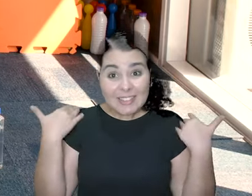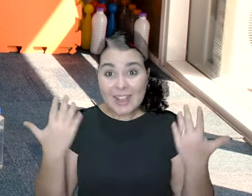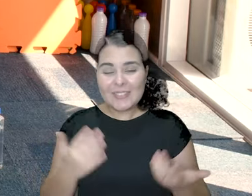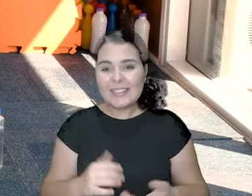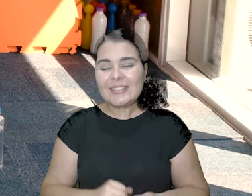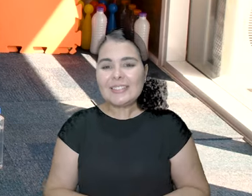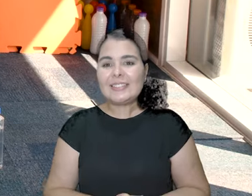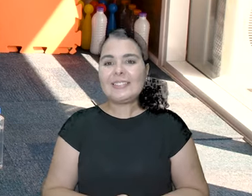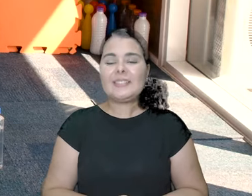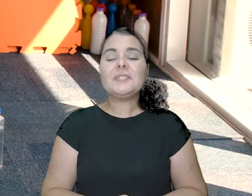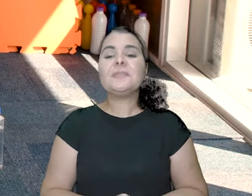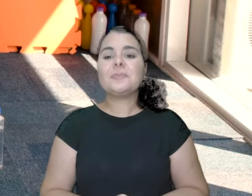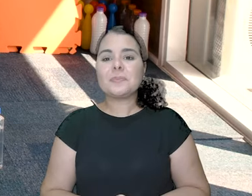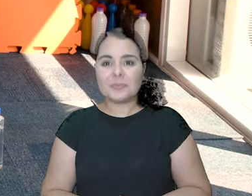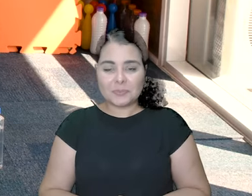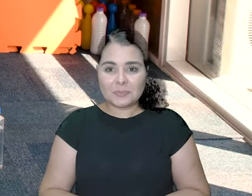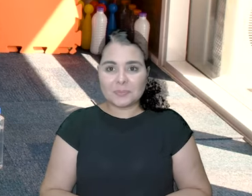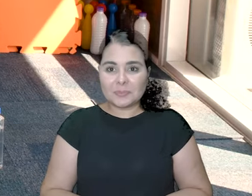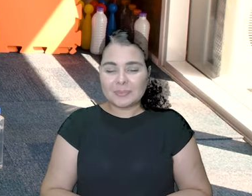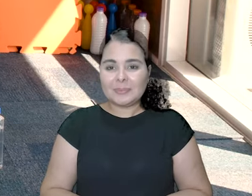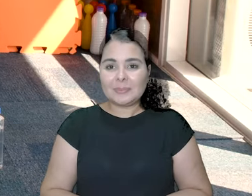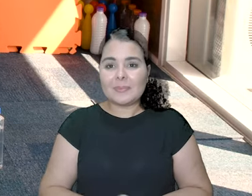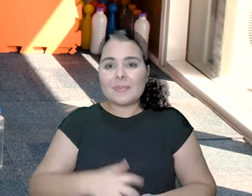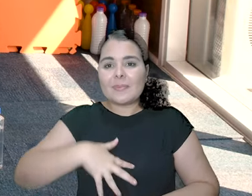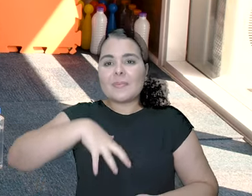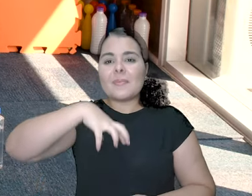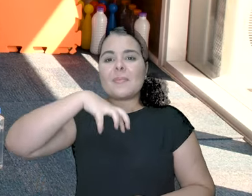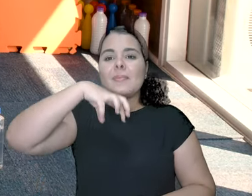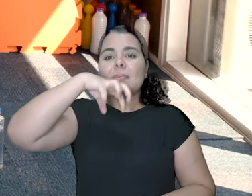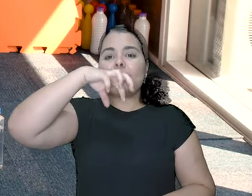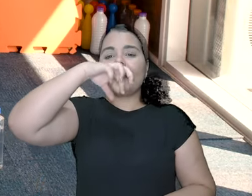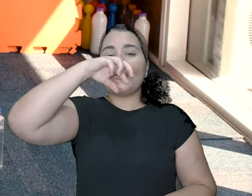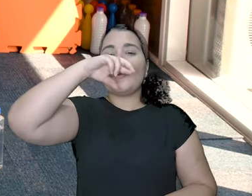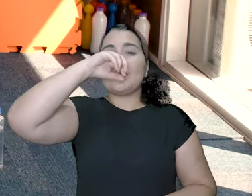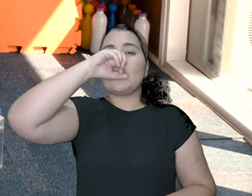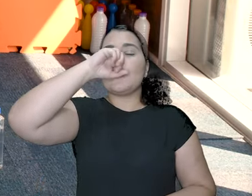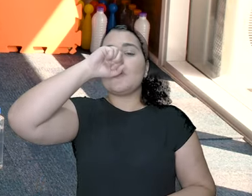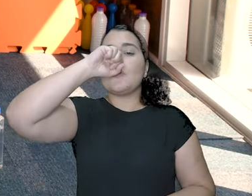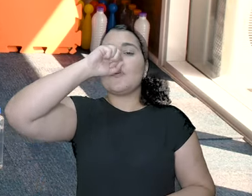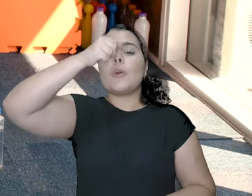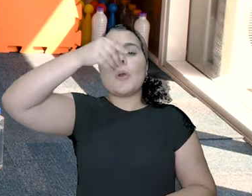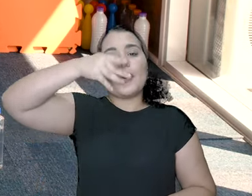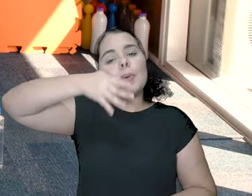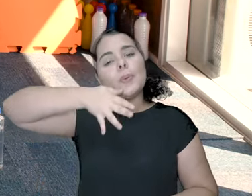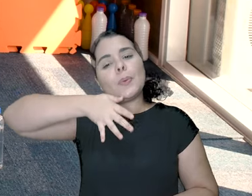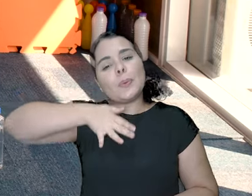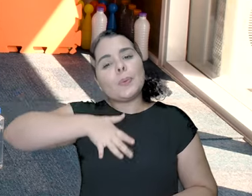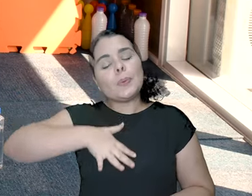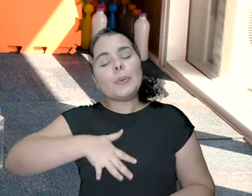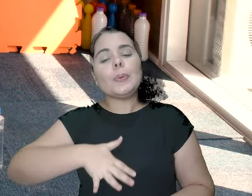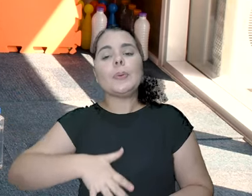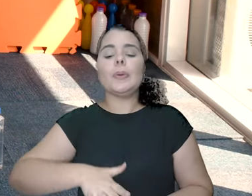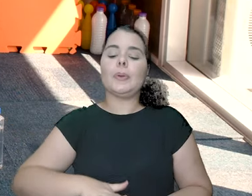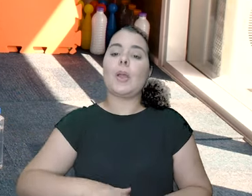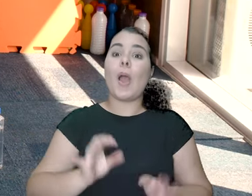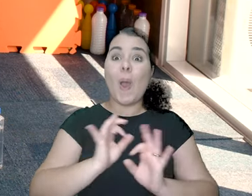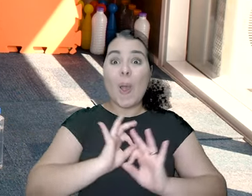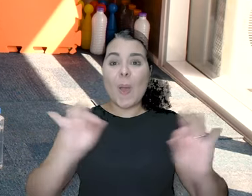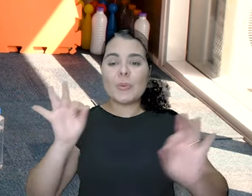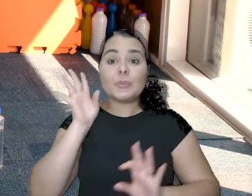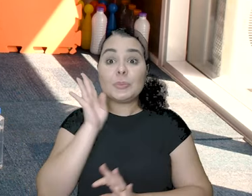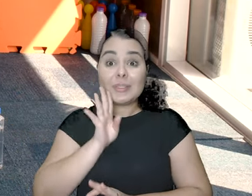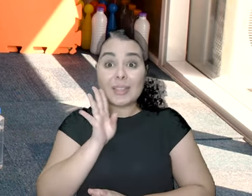Saúde! Carre, carre, carre. Respira. Boa!